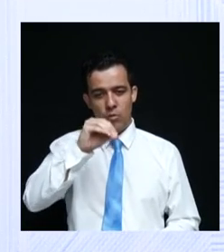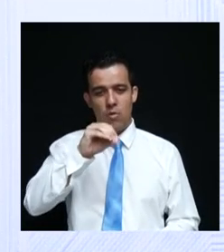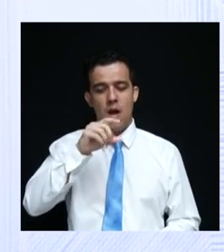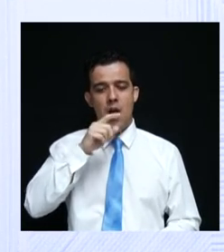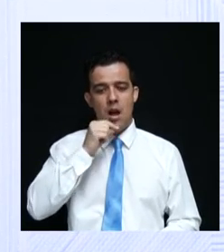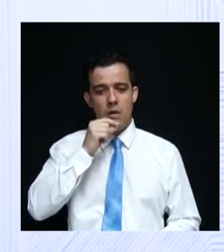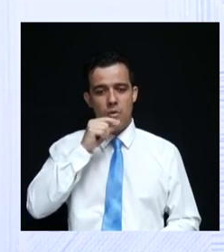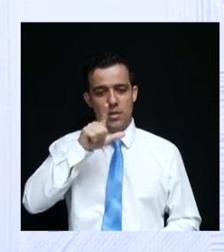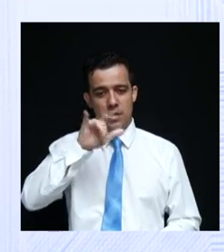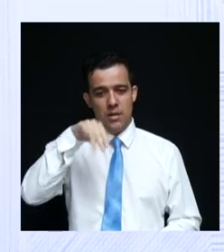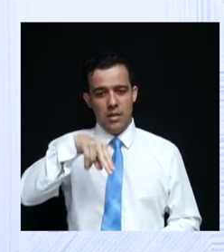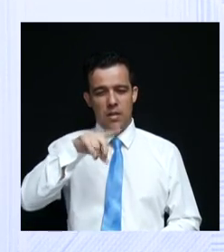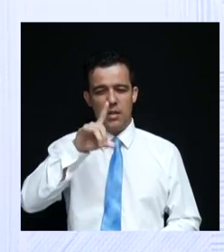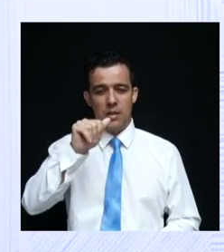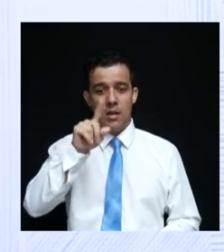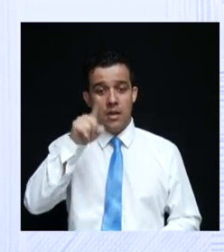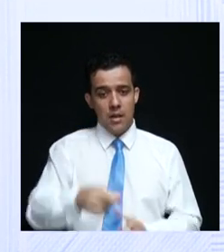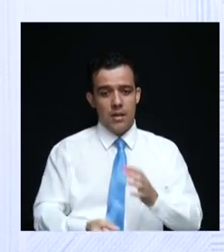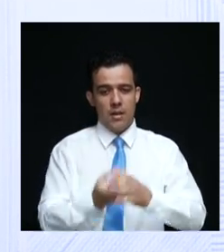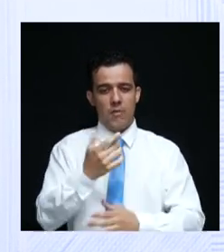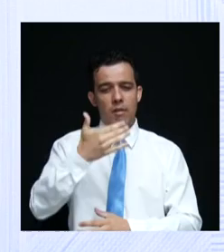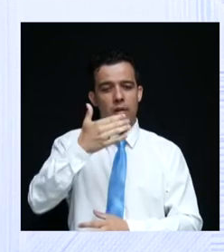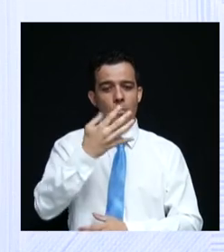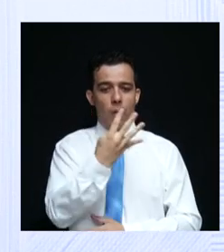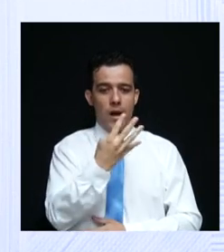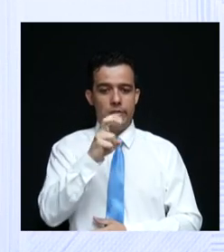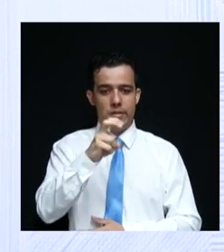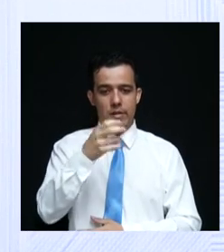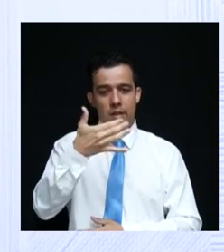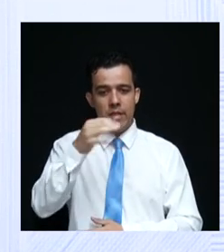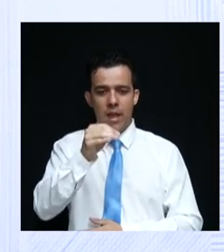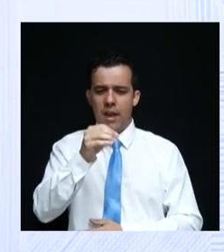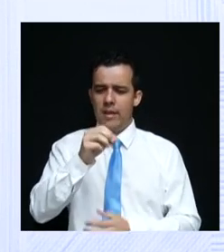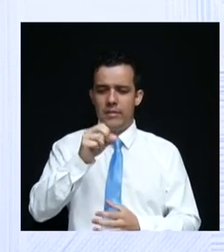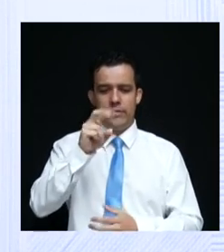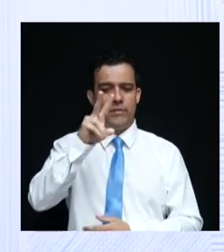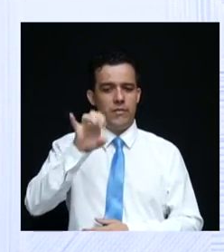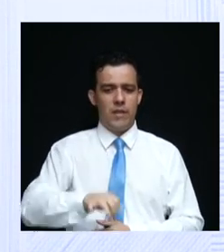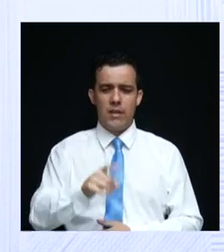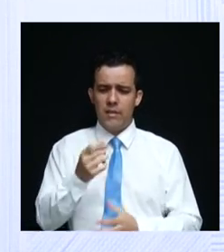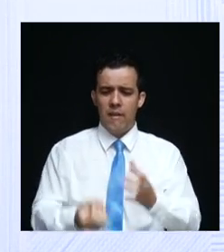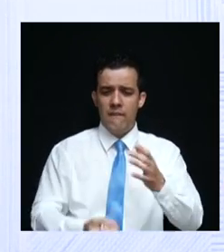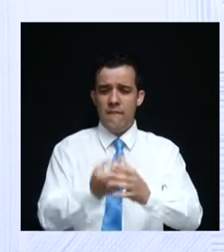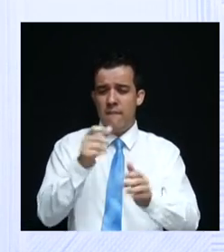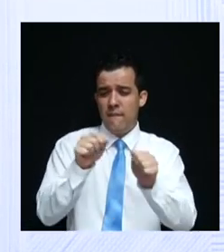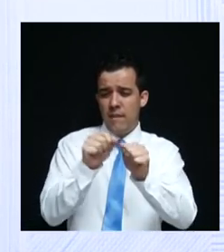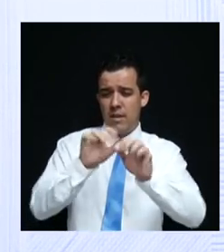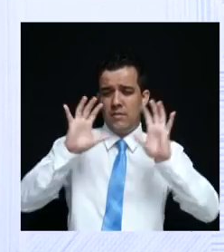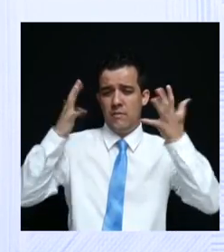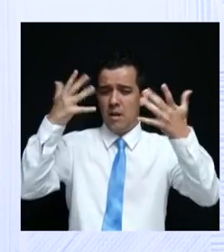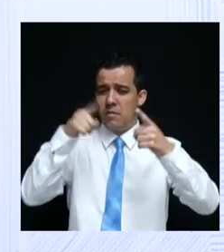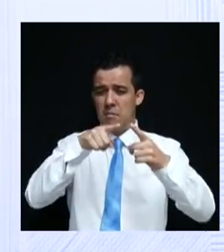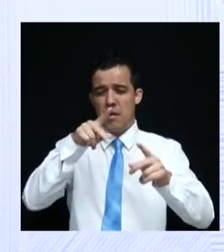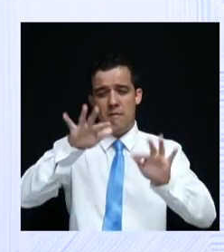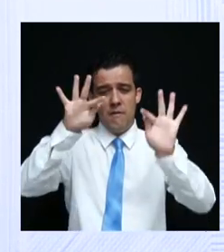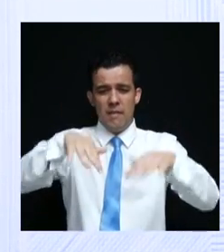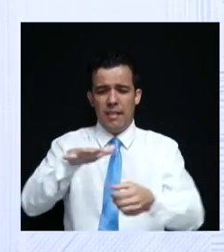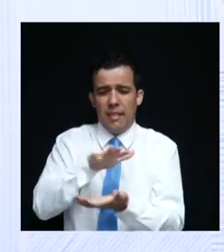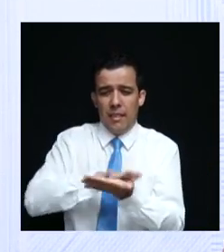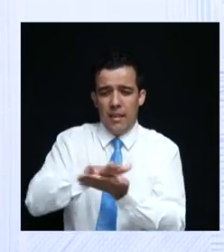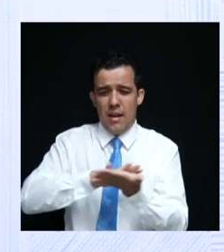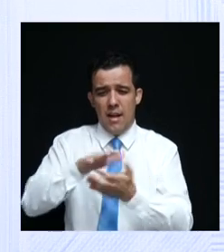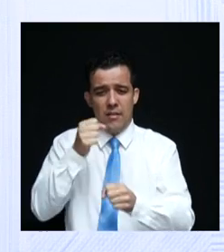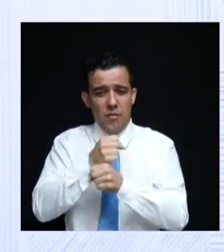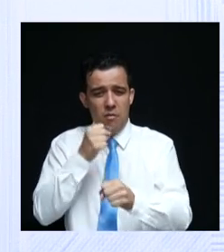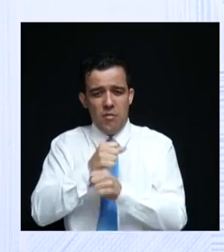inauguraram quatro, cinco, dez vezes, foram lá, fizeram festa e está lá inacabado. Nós vamos concluir os hospitais